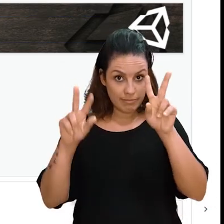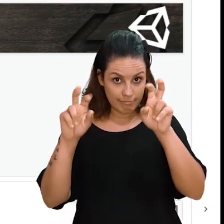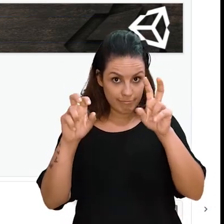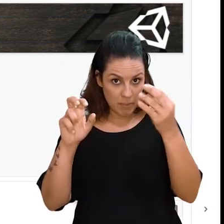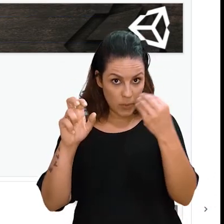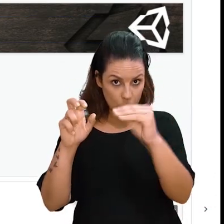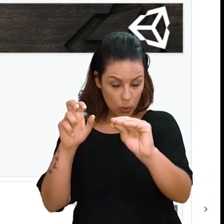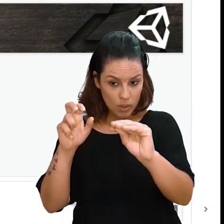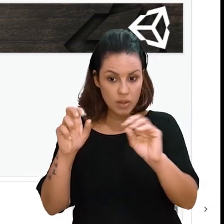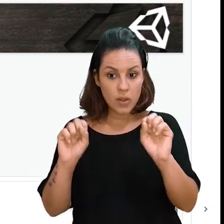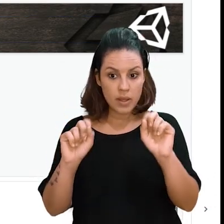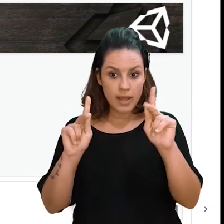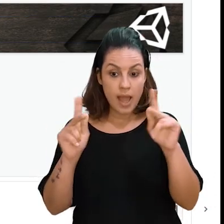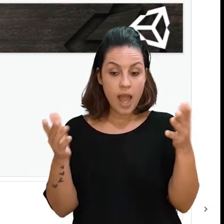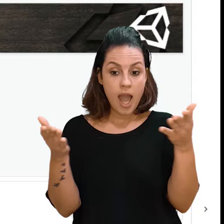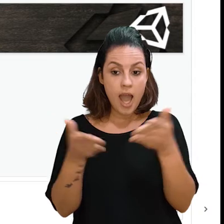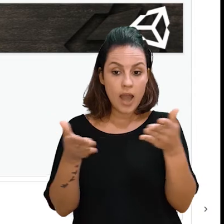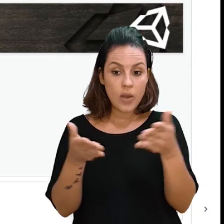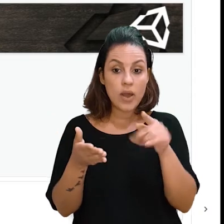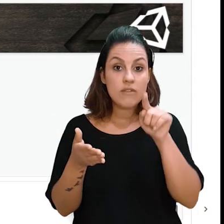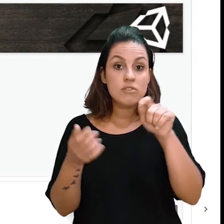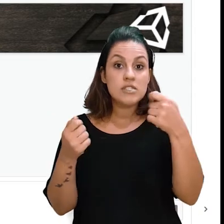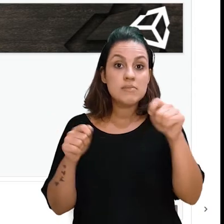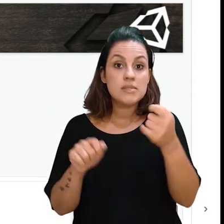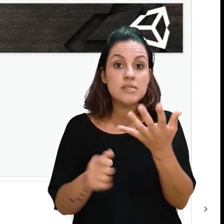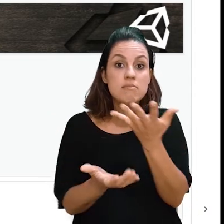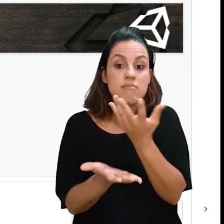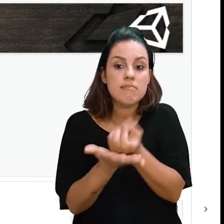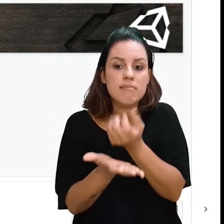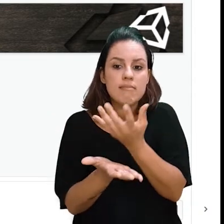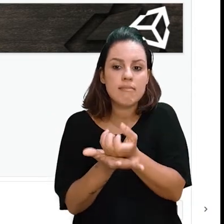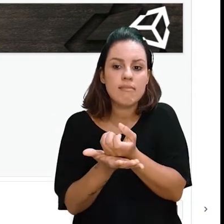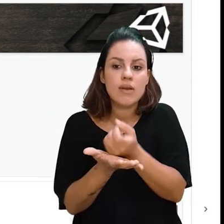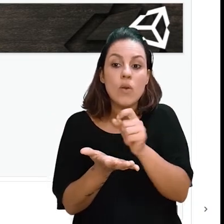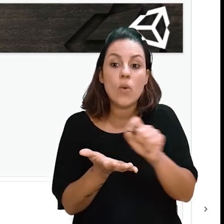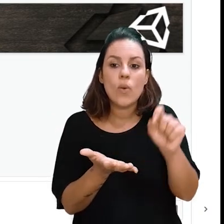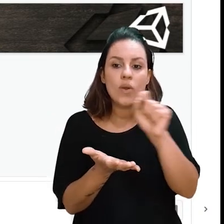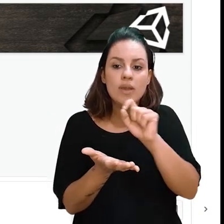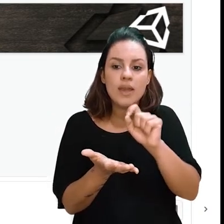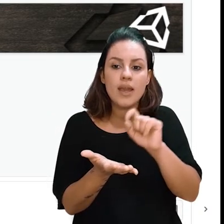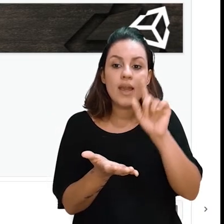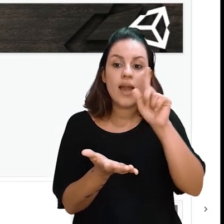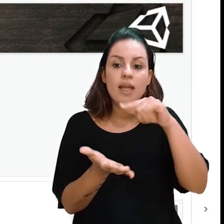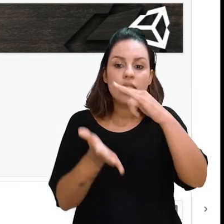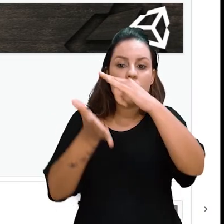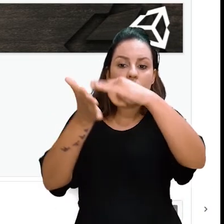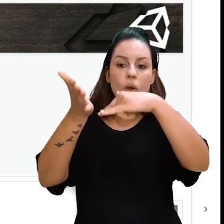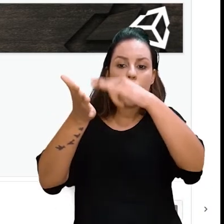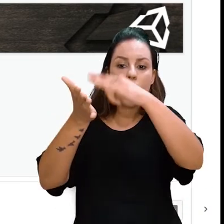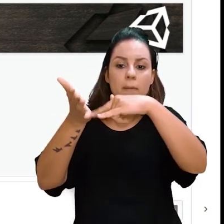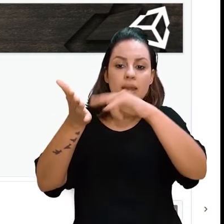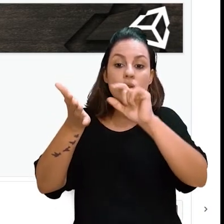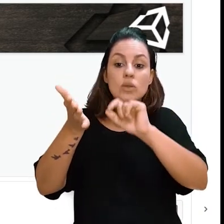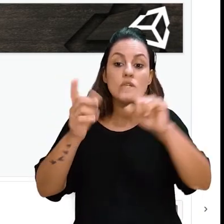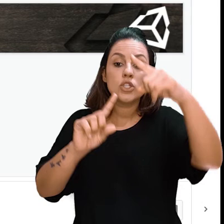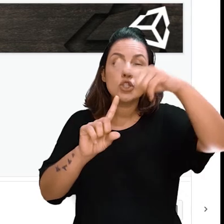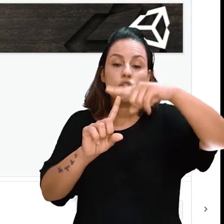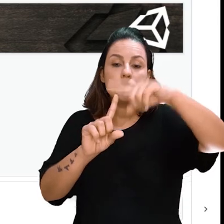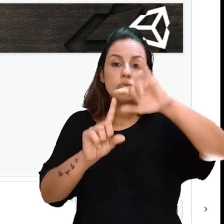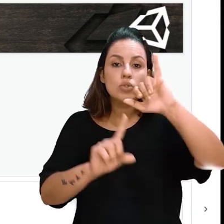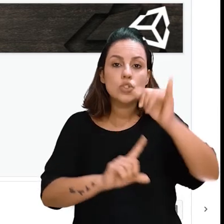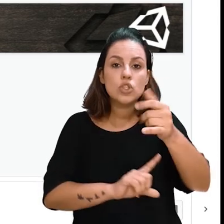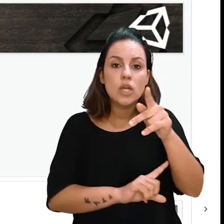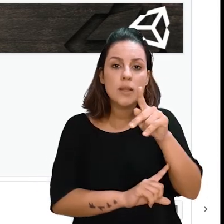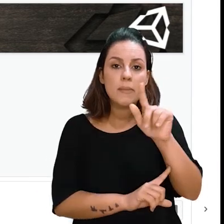Certo. Coloquei o título que eu desejo. Eu vou fazer download desse arquivo